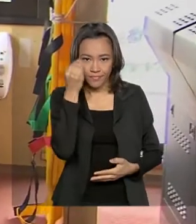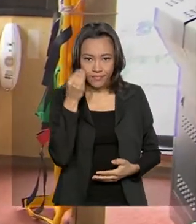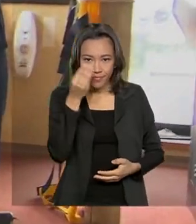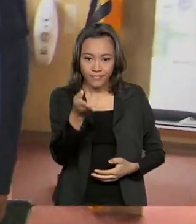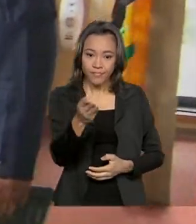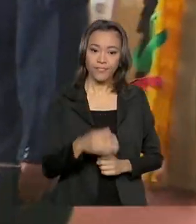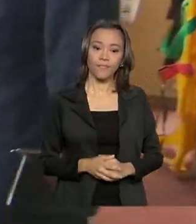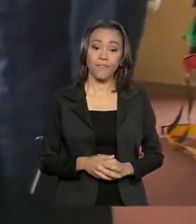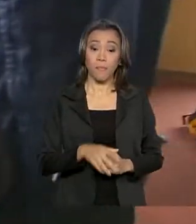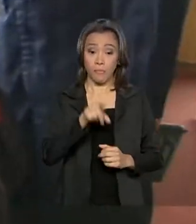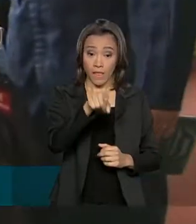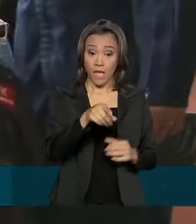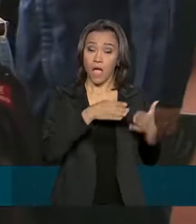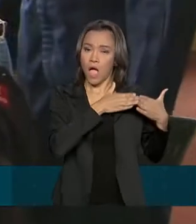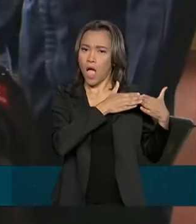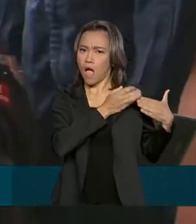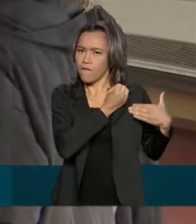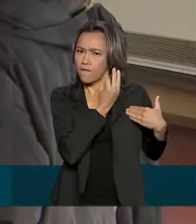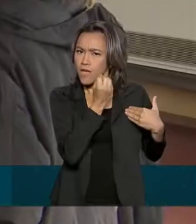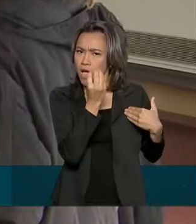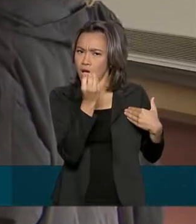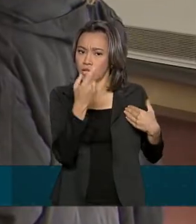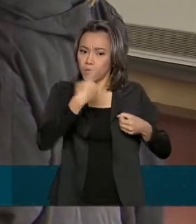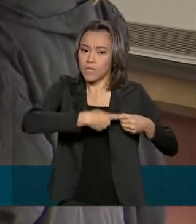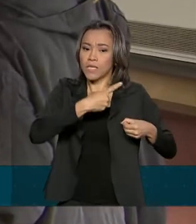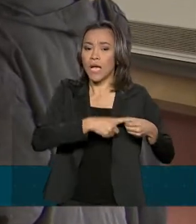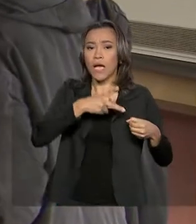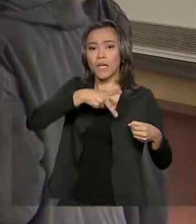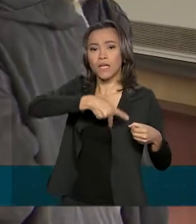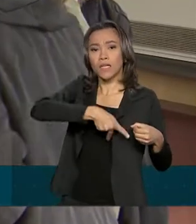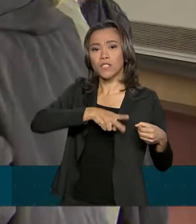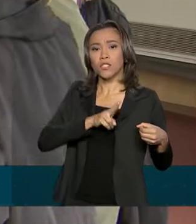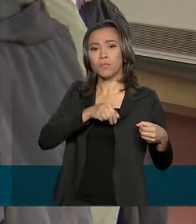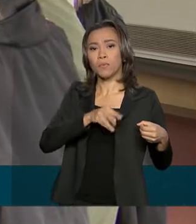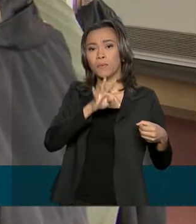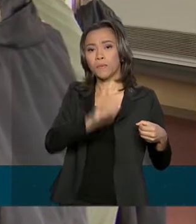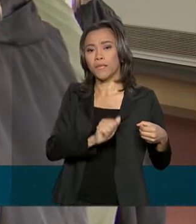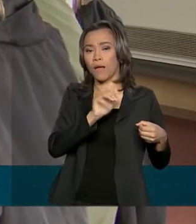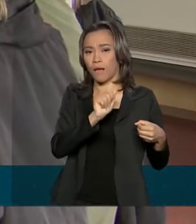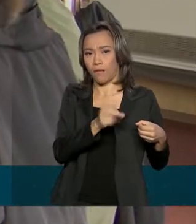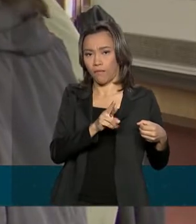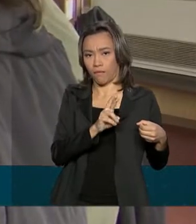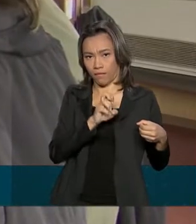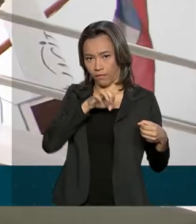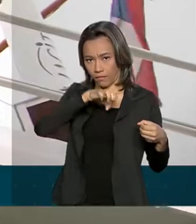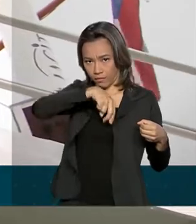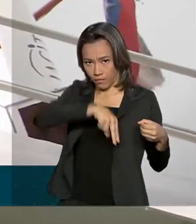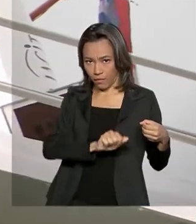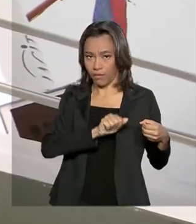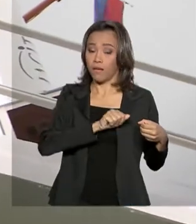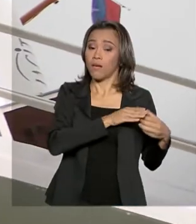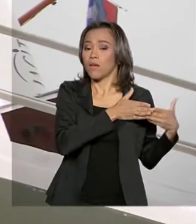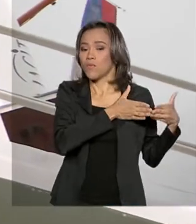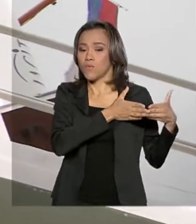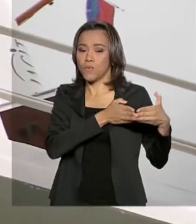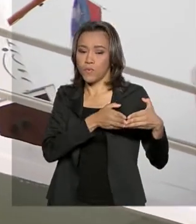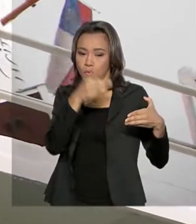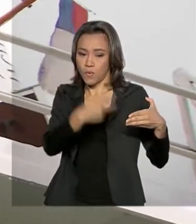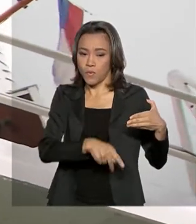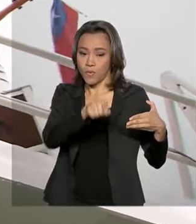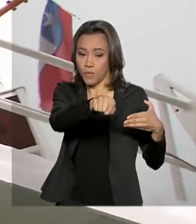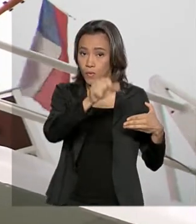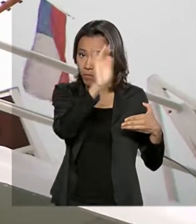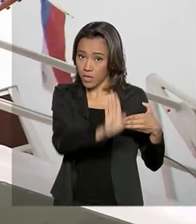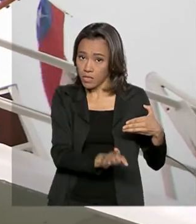A viagem para chegar à Antártica começou em Punta Arenas, no extremo sul do Chile. Embarcamos um navio polar brasileiro, Almirante